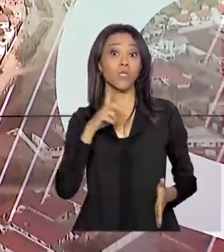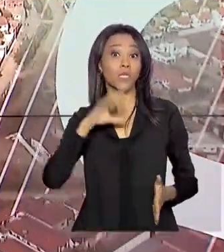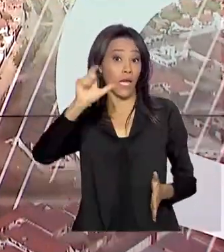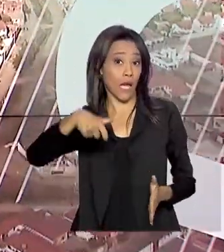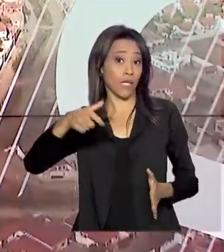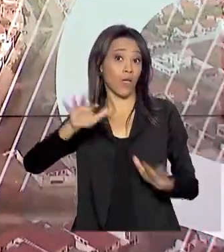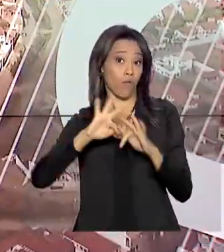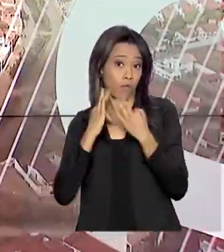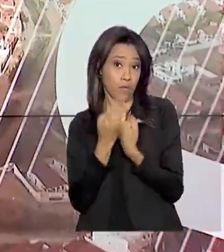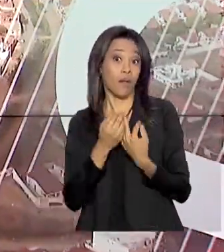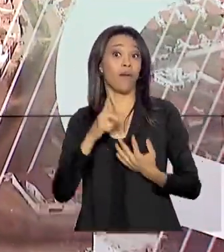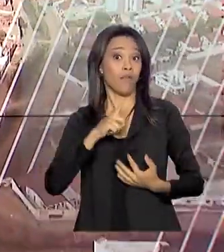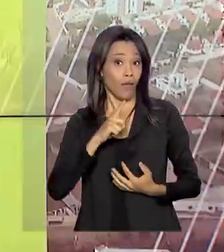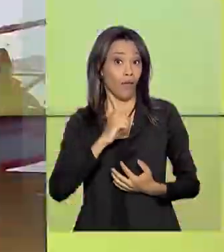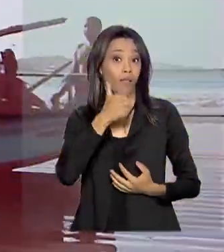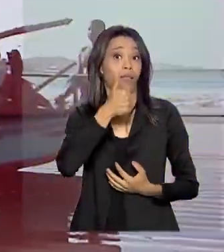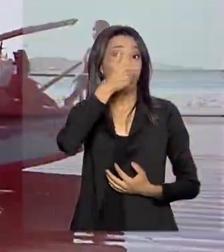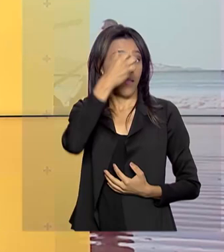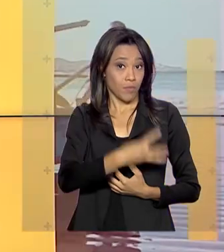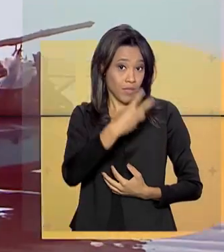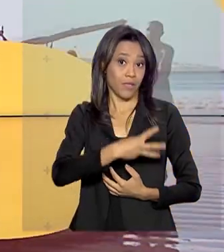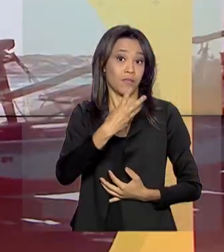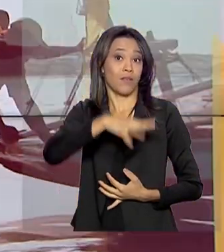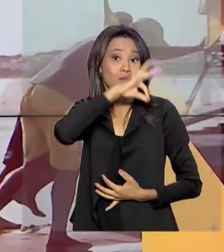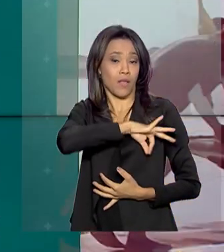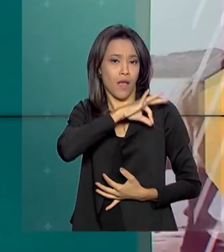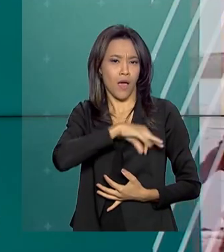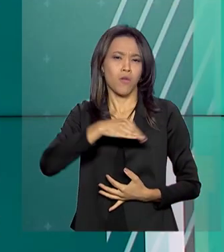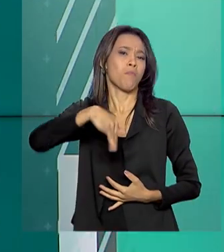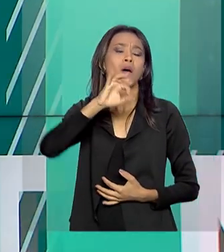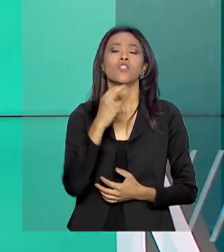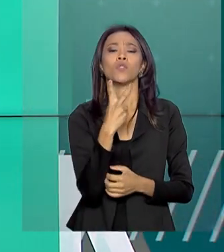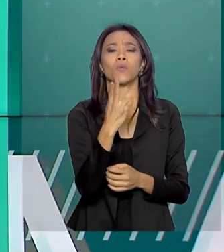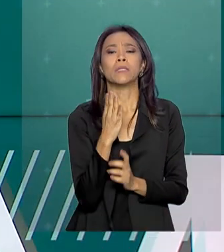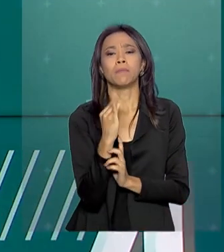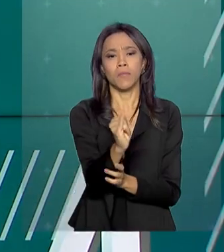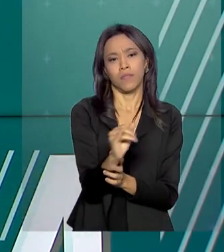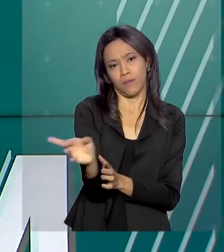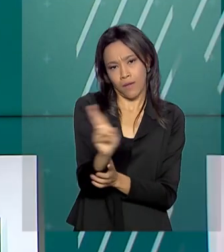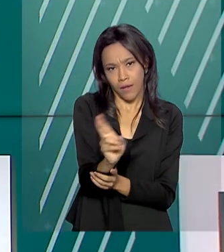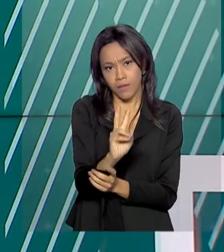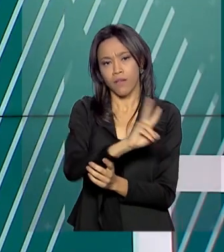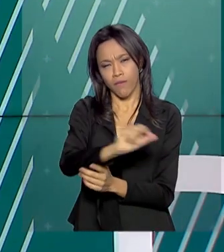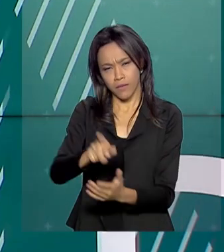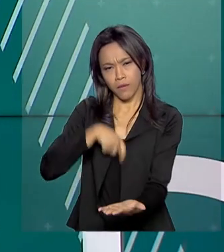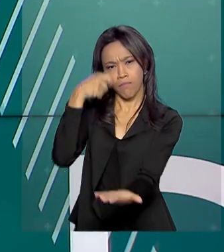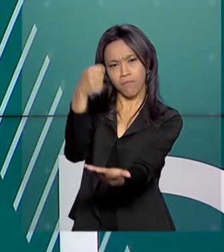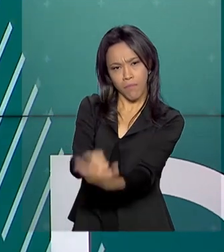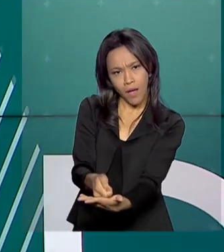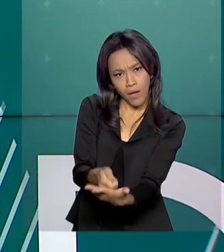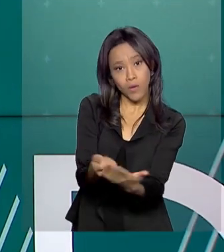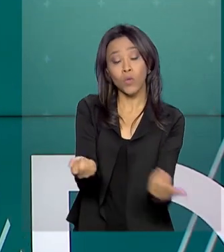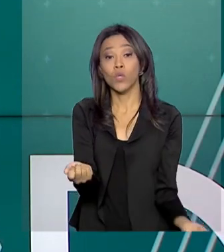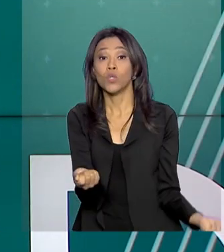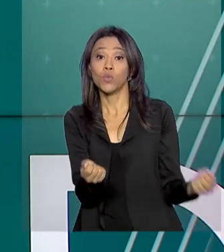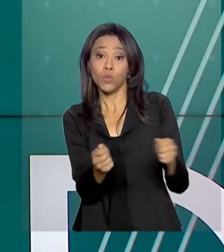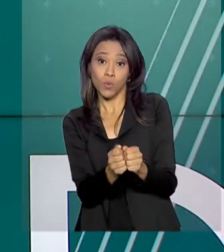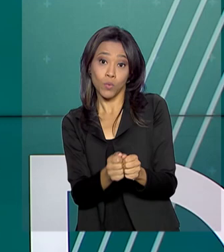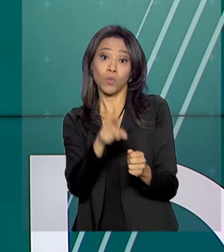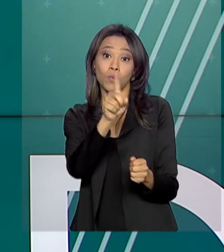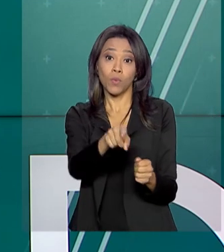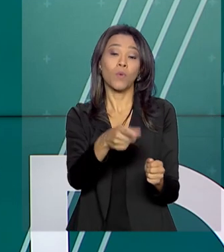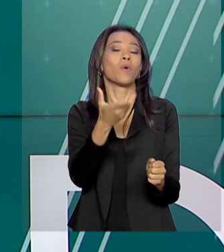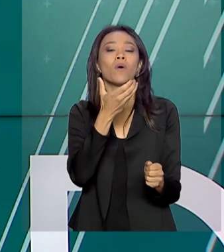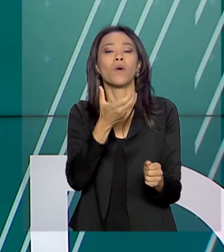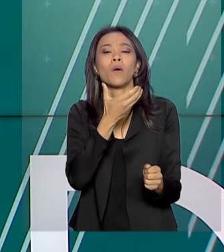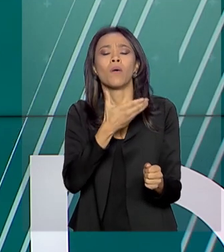13º salário. São mais de 2 bilhões de reais extras que vão ser pagos, junto com o benefício de dezembro, para 13